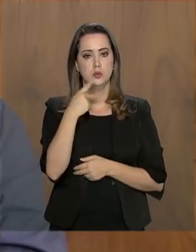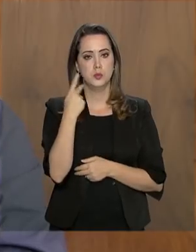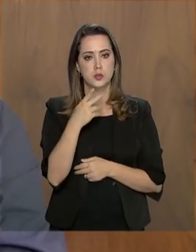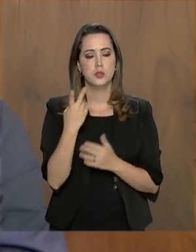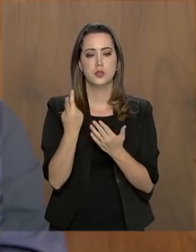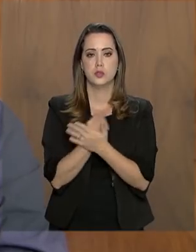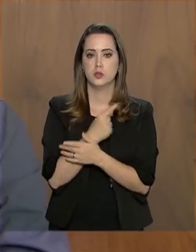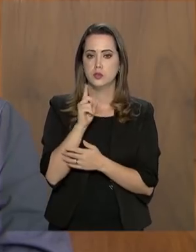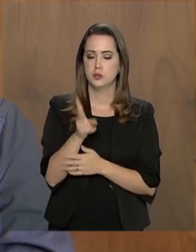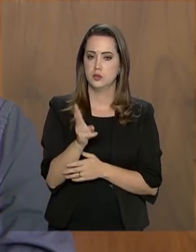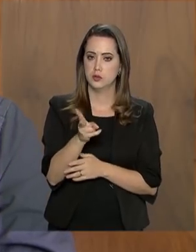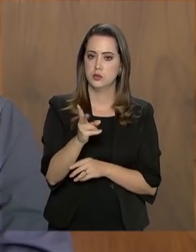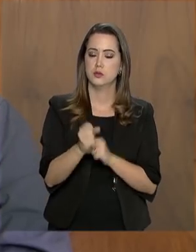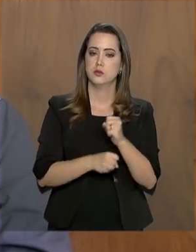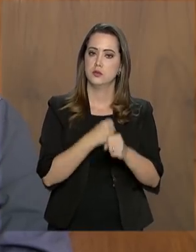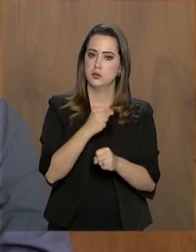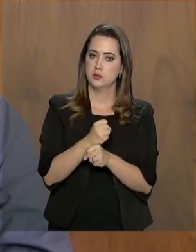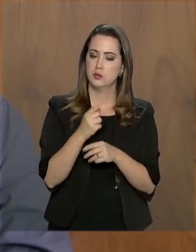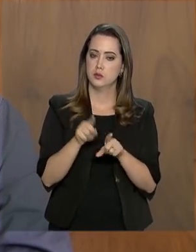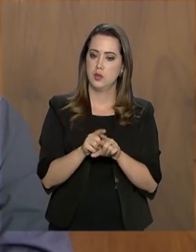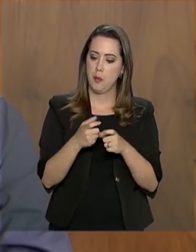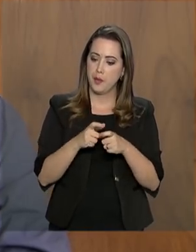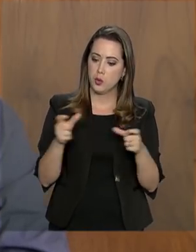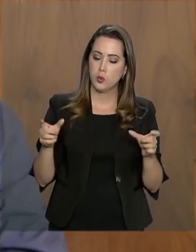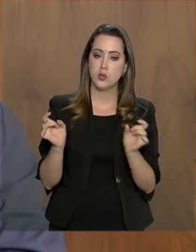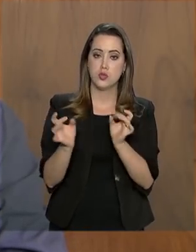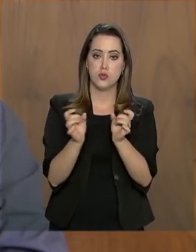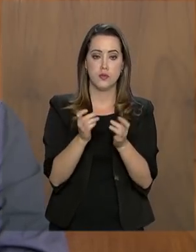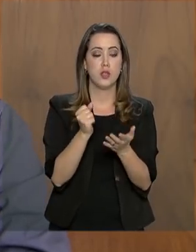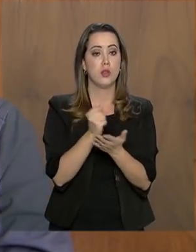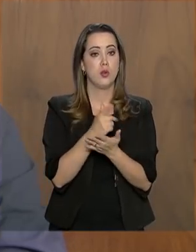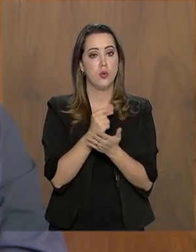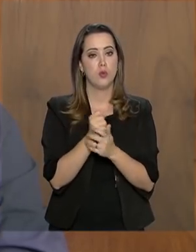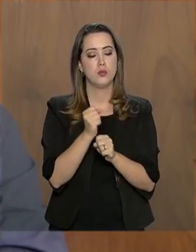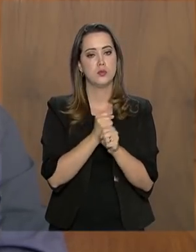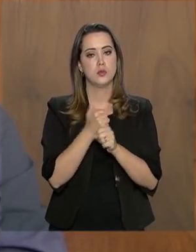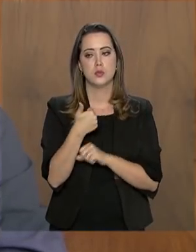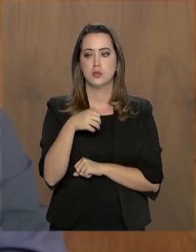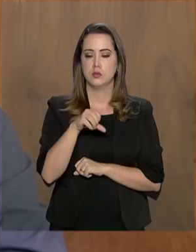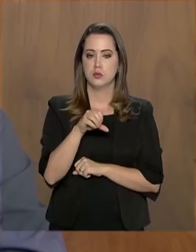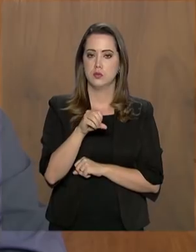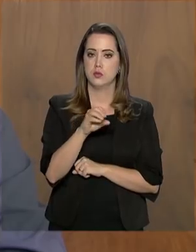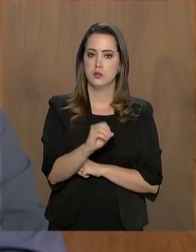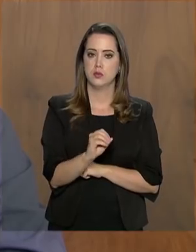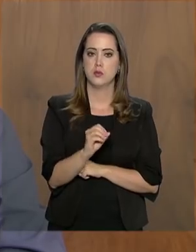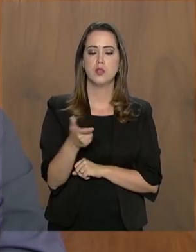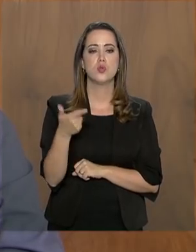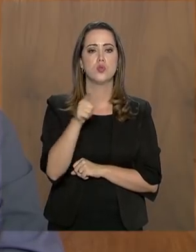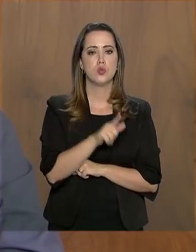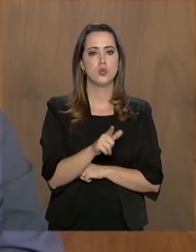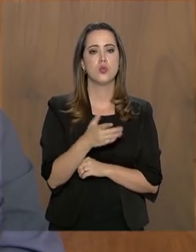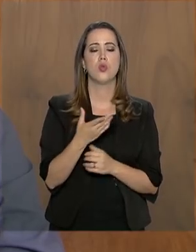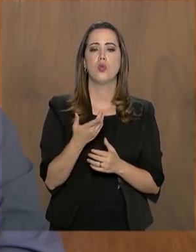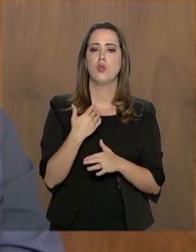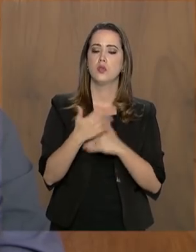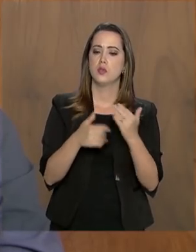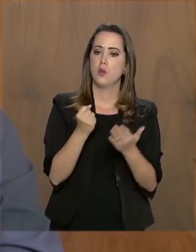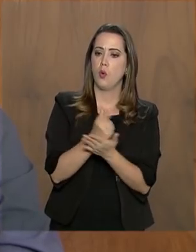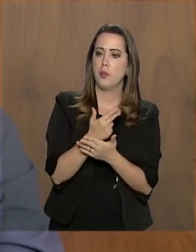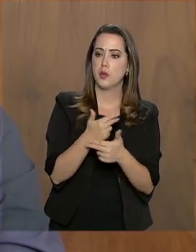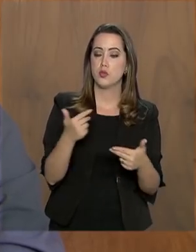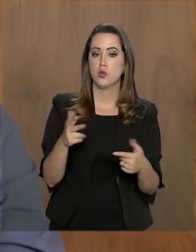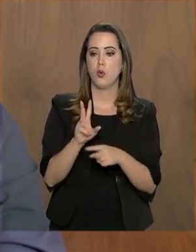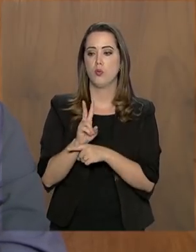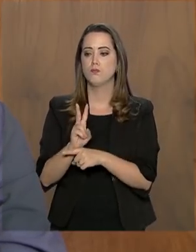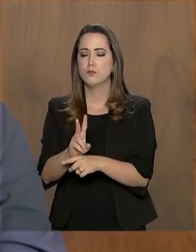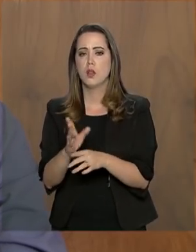foram sendo adotadas ao longo do tempo, abertura comercial nos anos 90, a retomada dos investimentos em máquinas e equipamentos